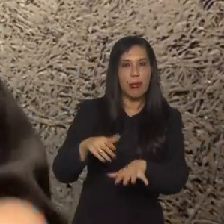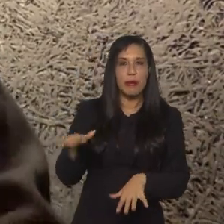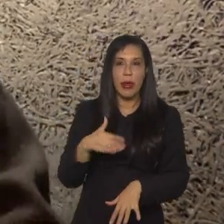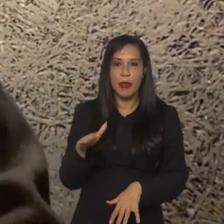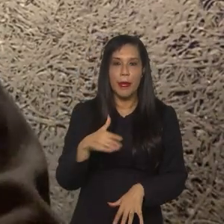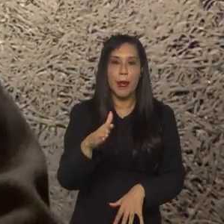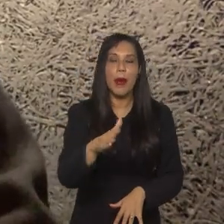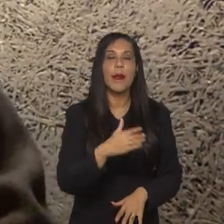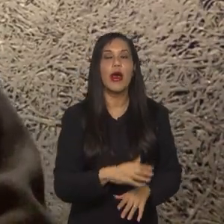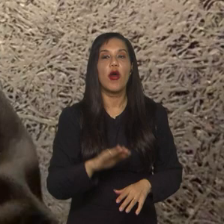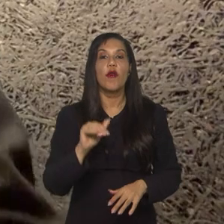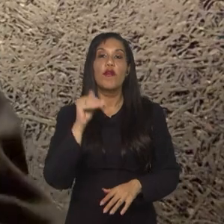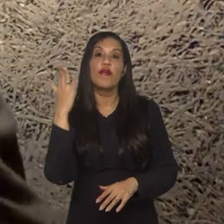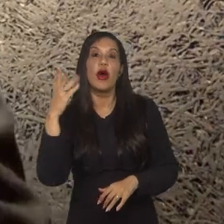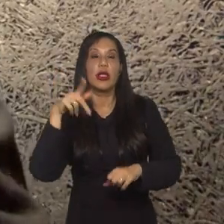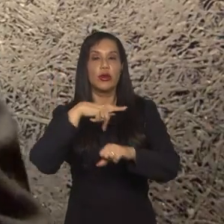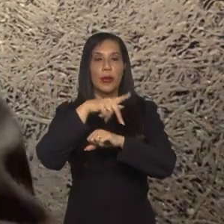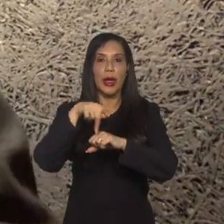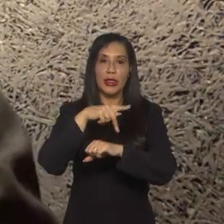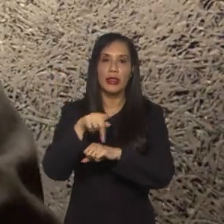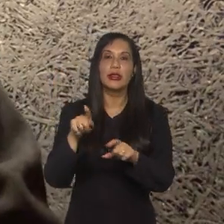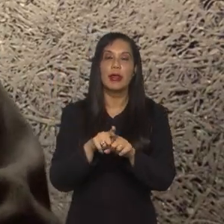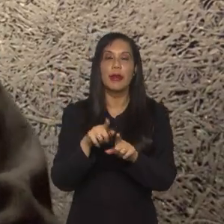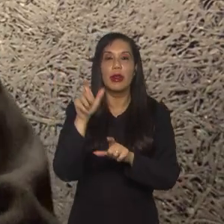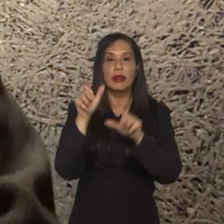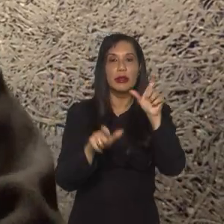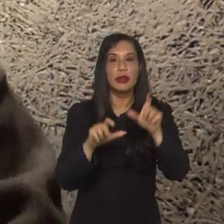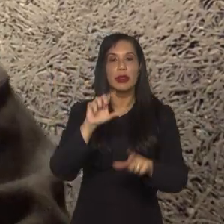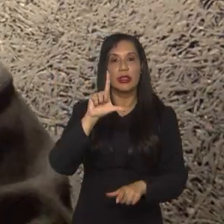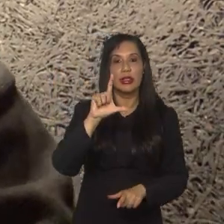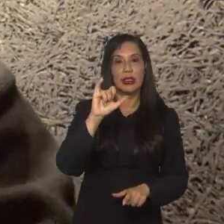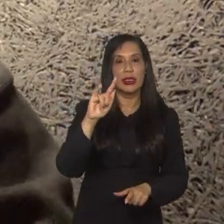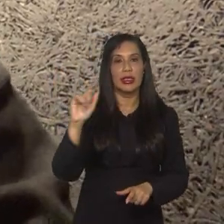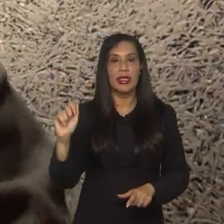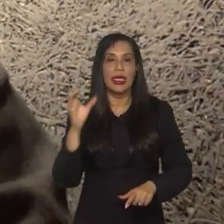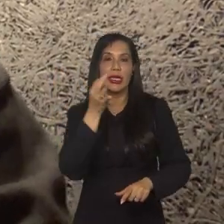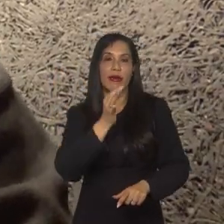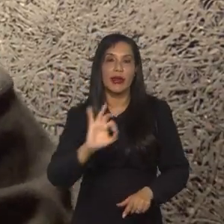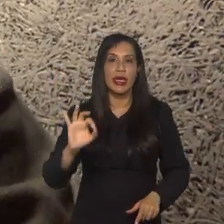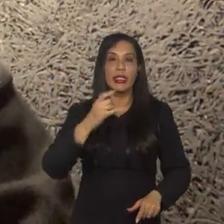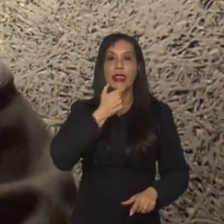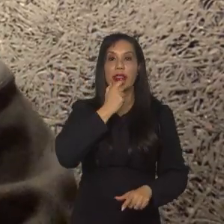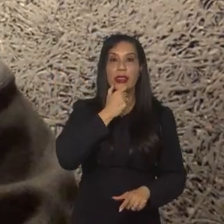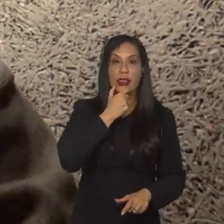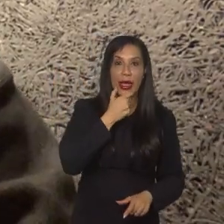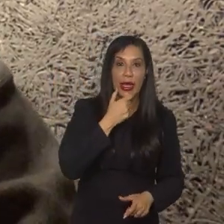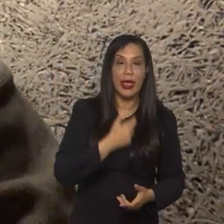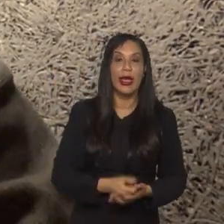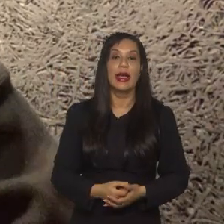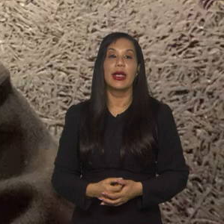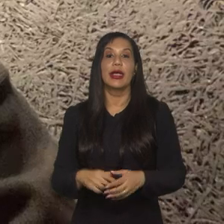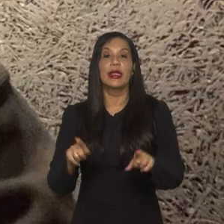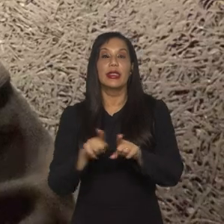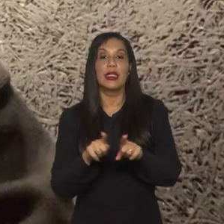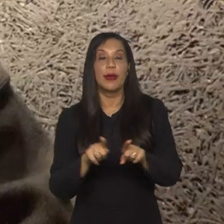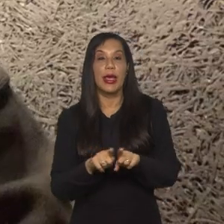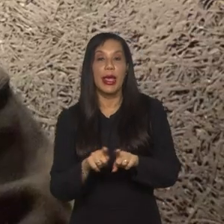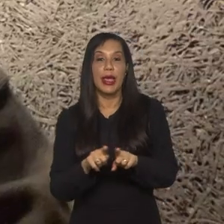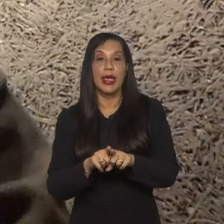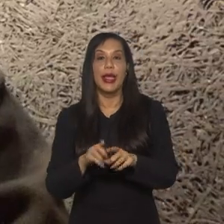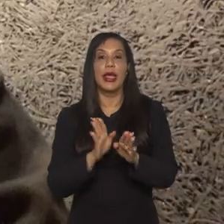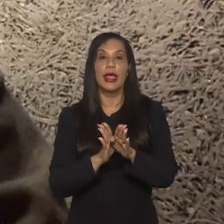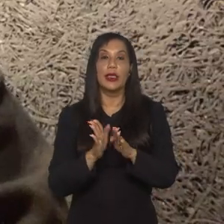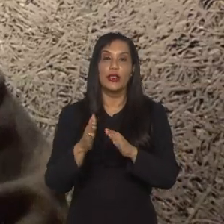praticamente todas as jogadoras fora do país, e tem muitas jogando em ligas interessantes, França, Inglaterra, as entrovantes da